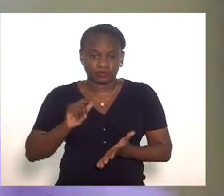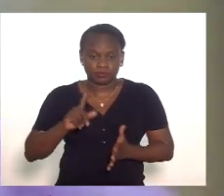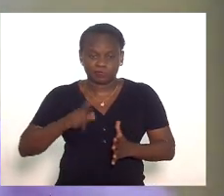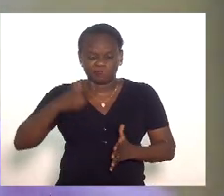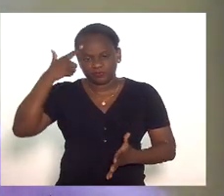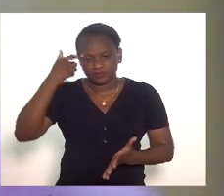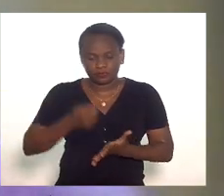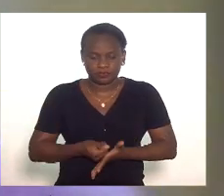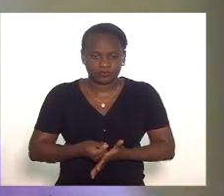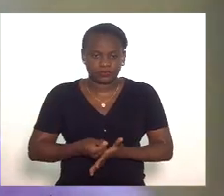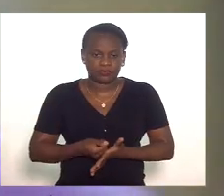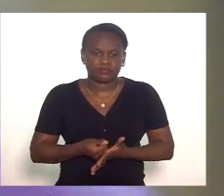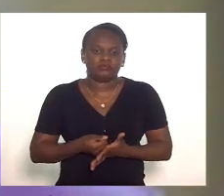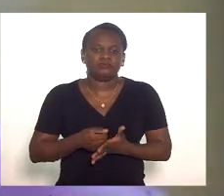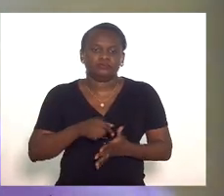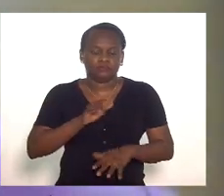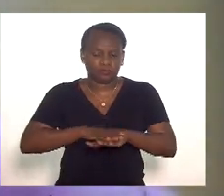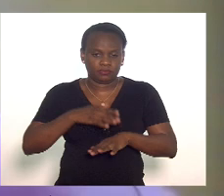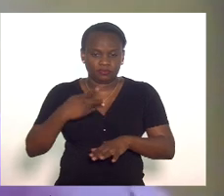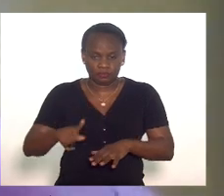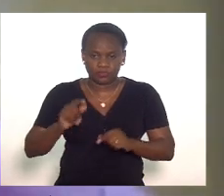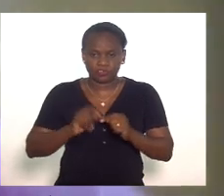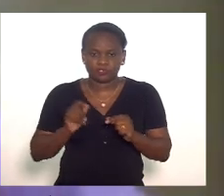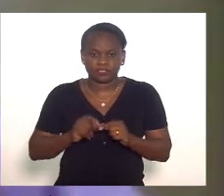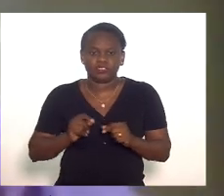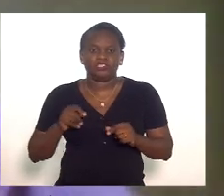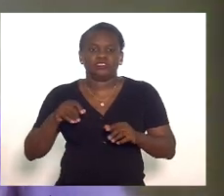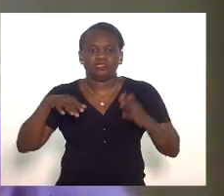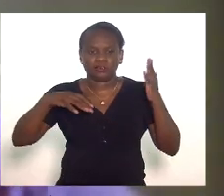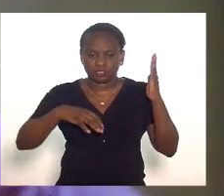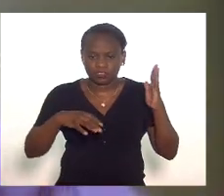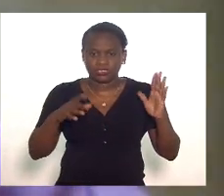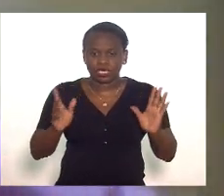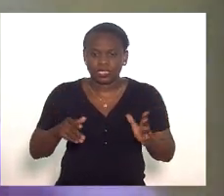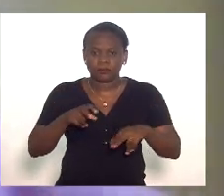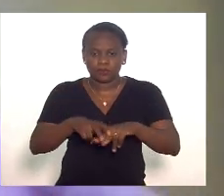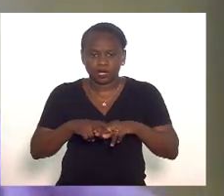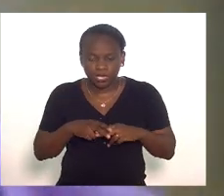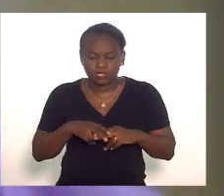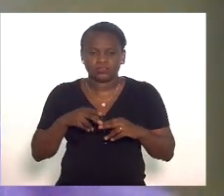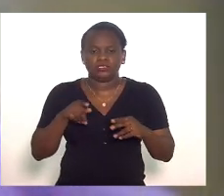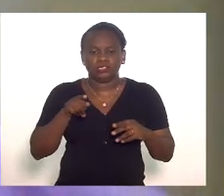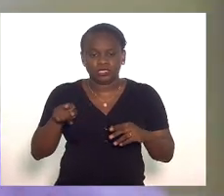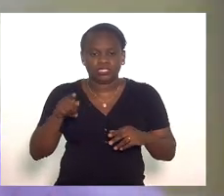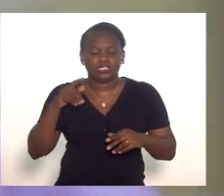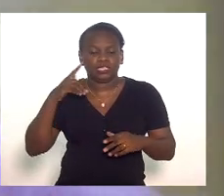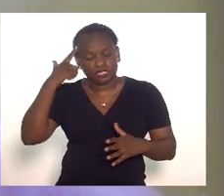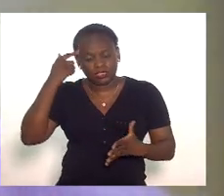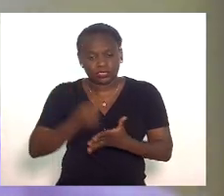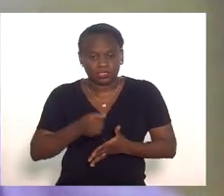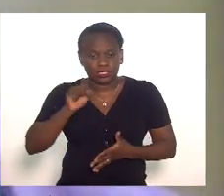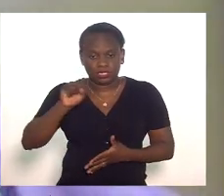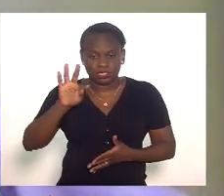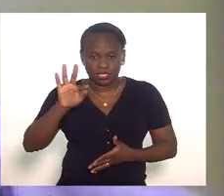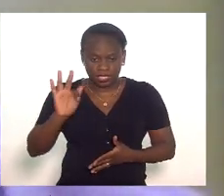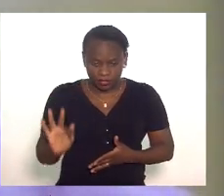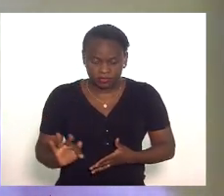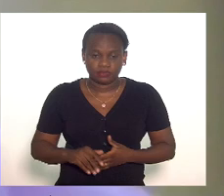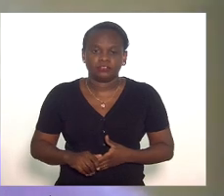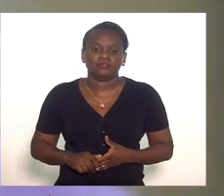decisão que foi tomada pelo senado a reboque de uma decisão do supremo tribunal federal